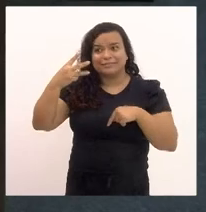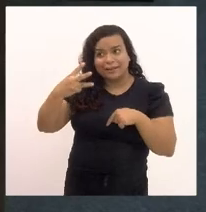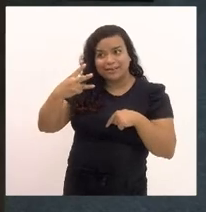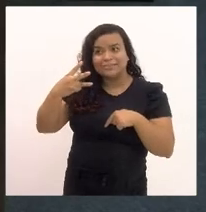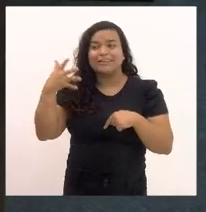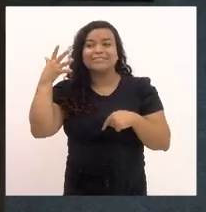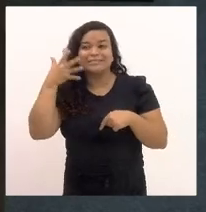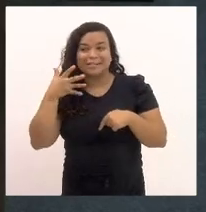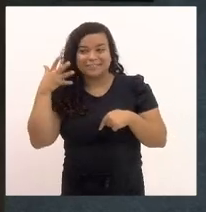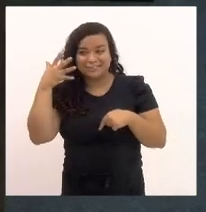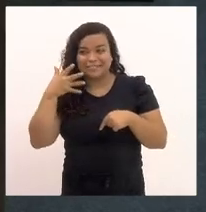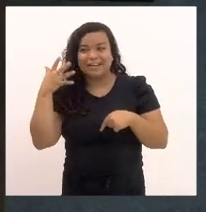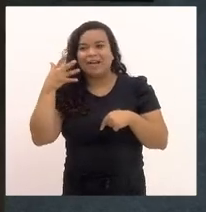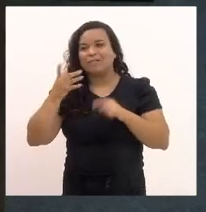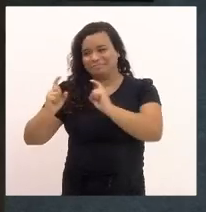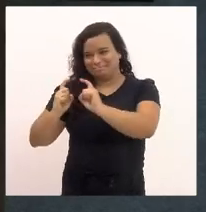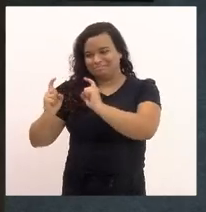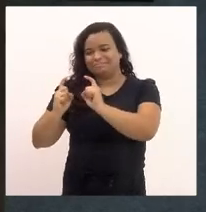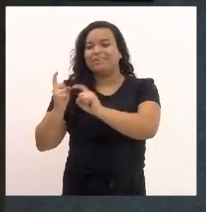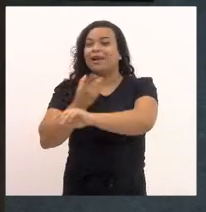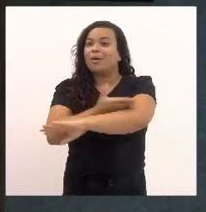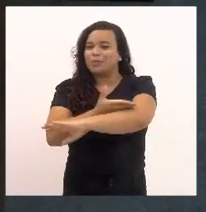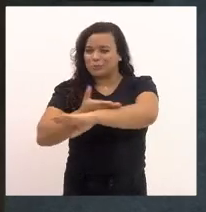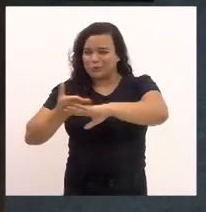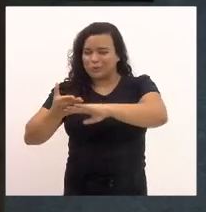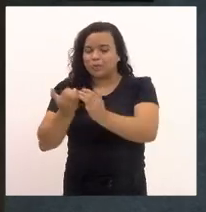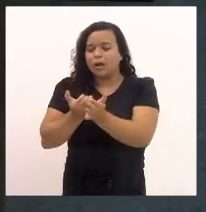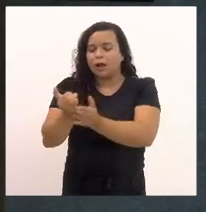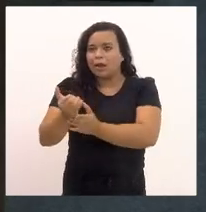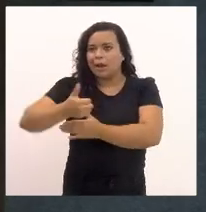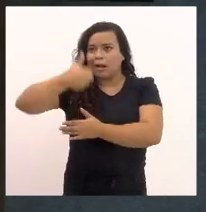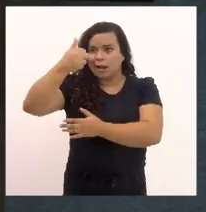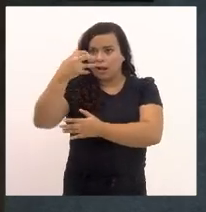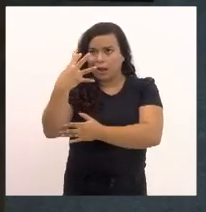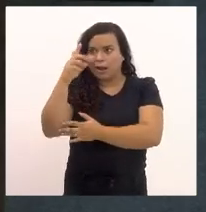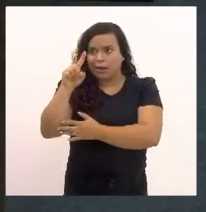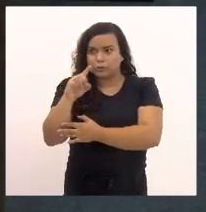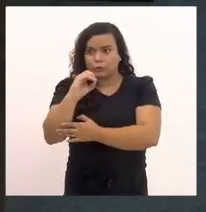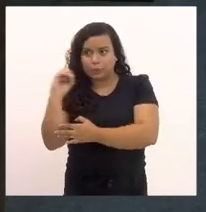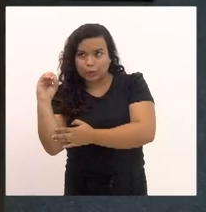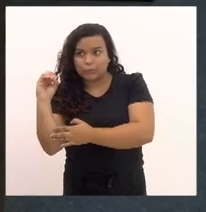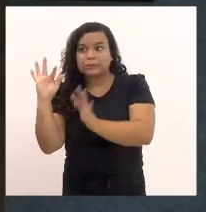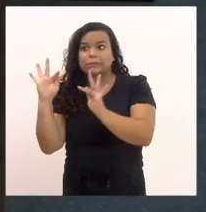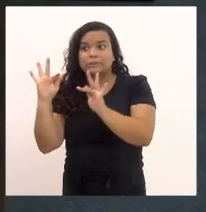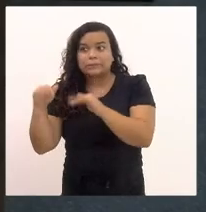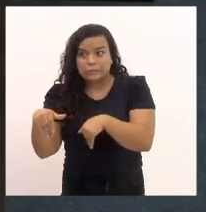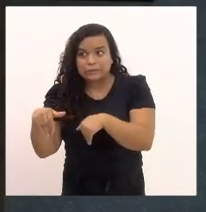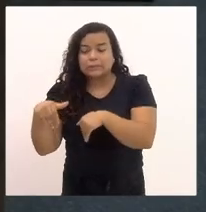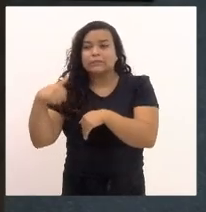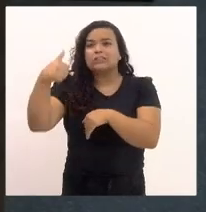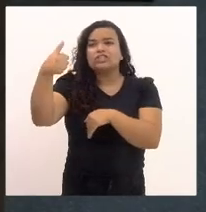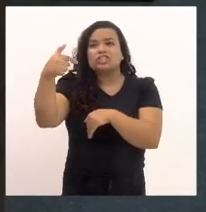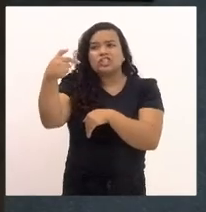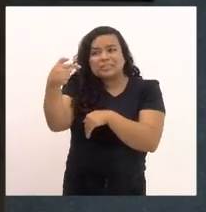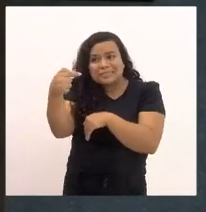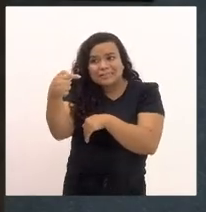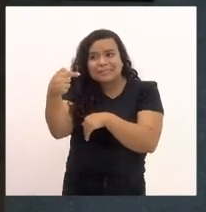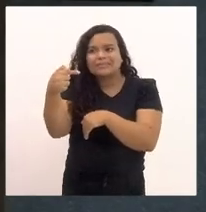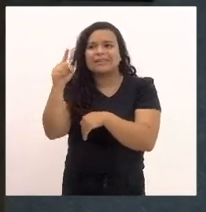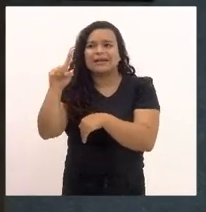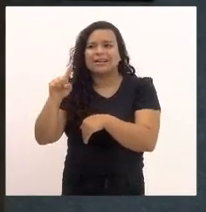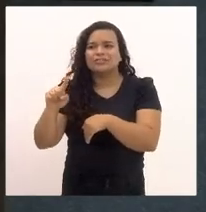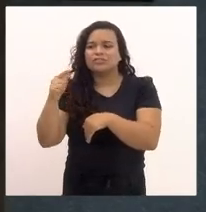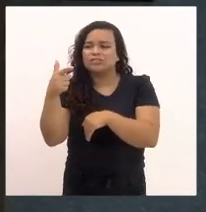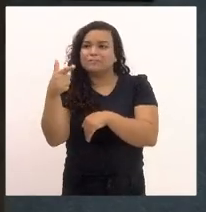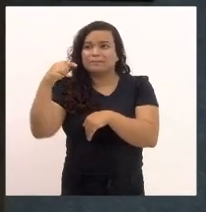sessão ordinária, que, iniciada às 14 horas, encerrou-se às 17 horas e